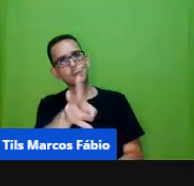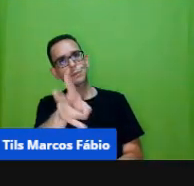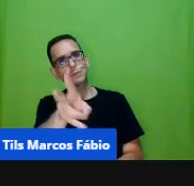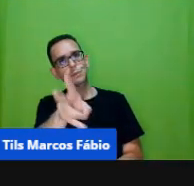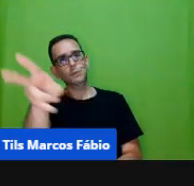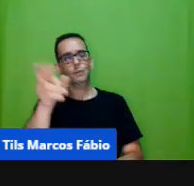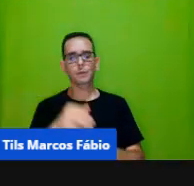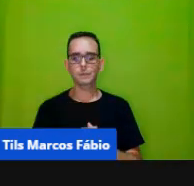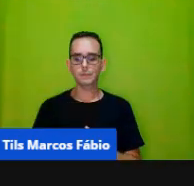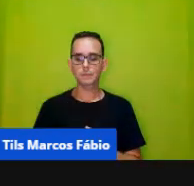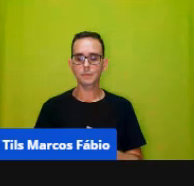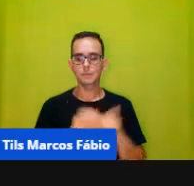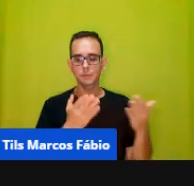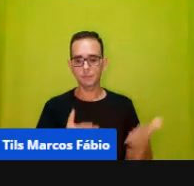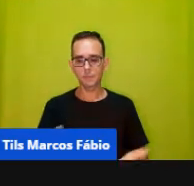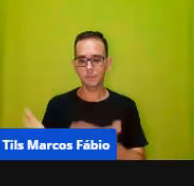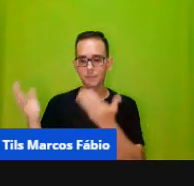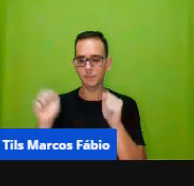Próxima, por favor.